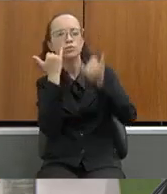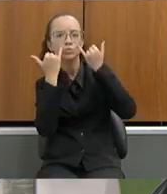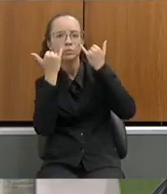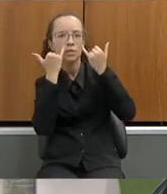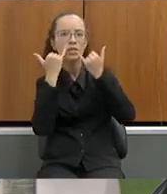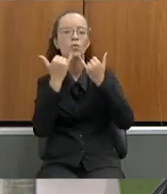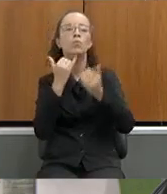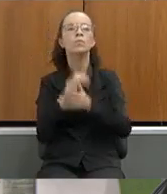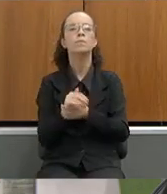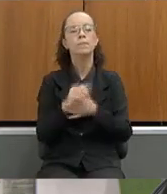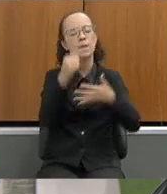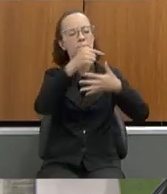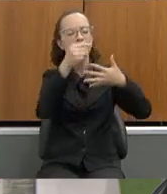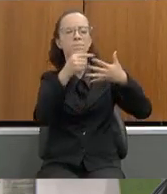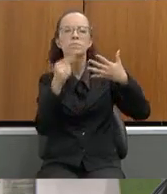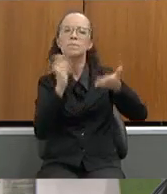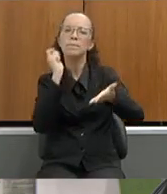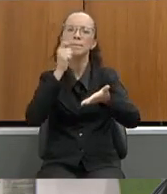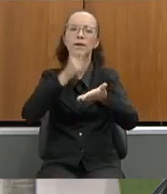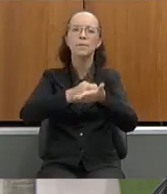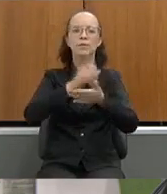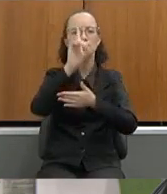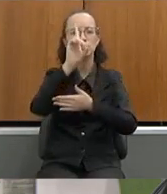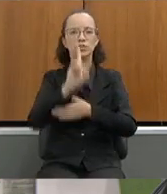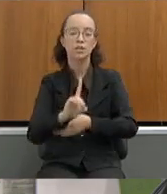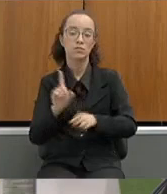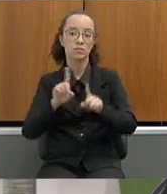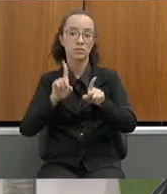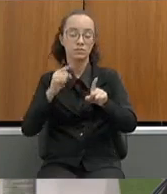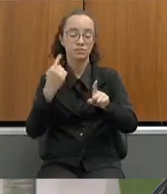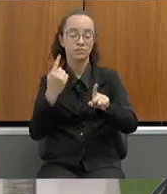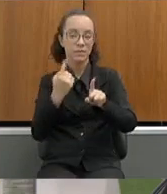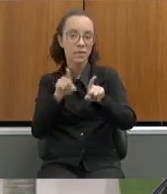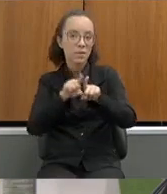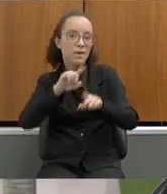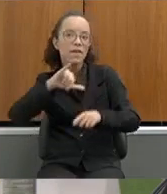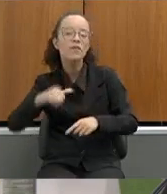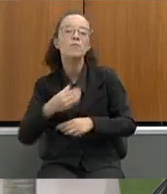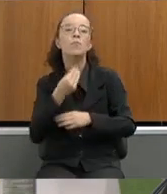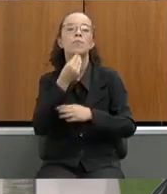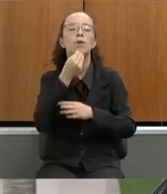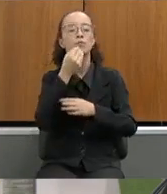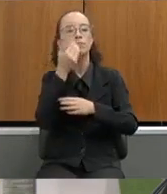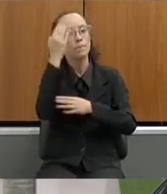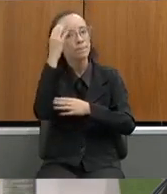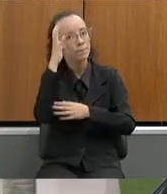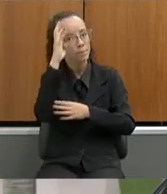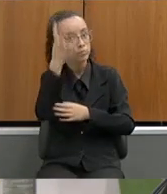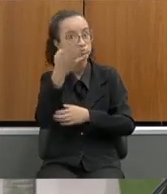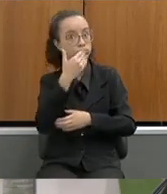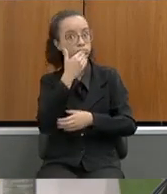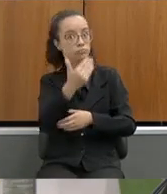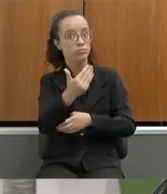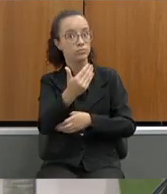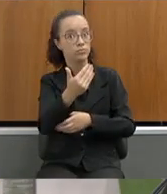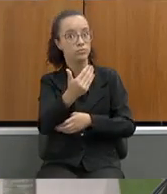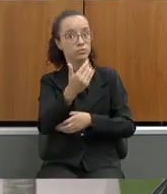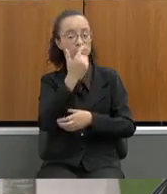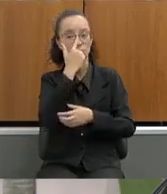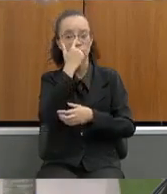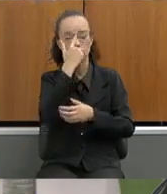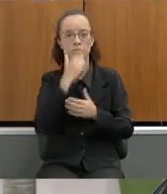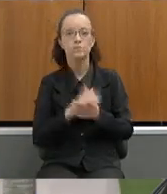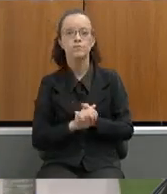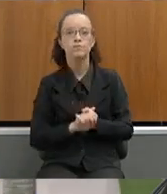sobre os critérios para pagamento de direitos e vantagens que se encontram pedindo providências aqui é